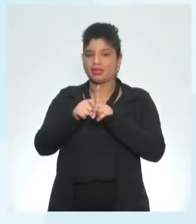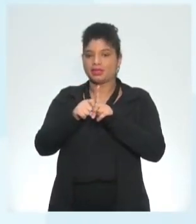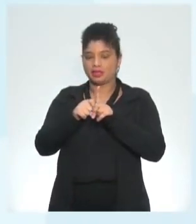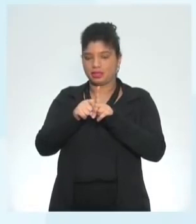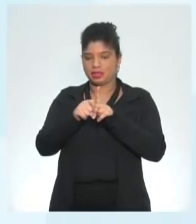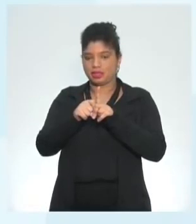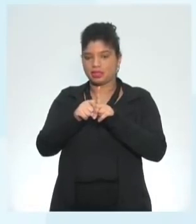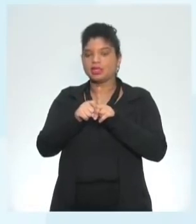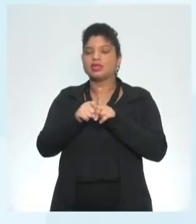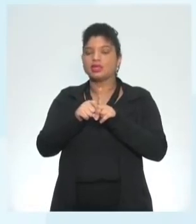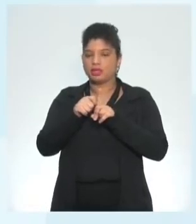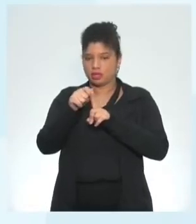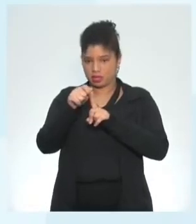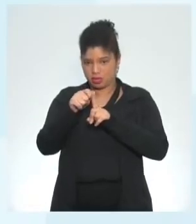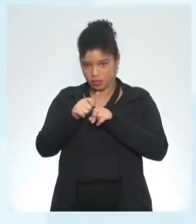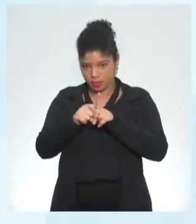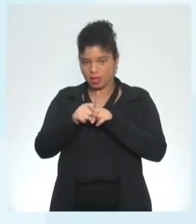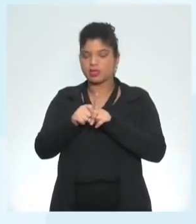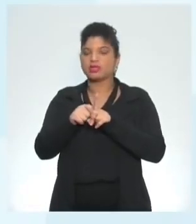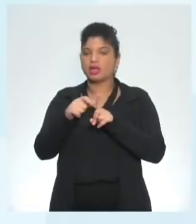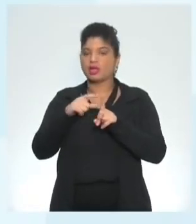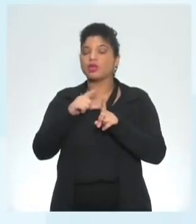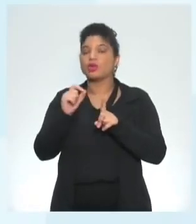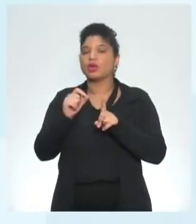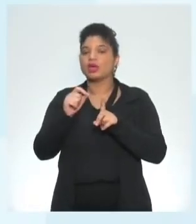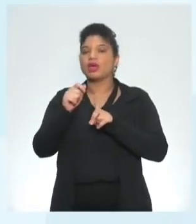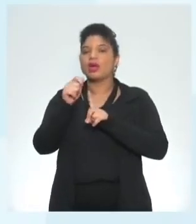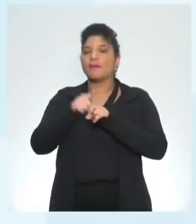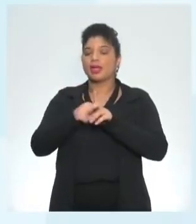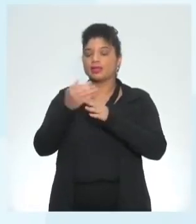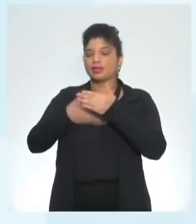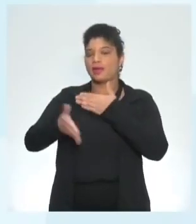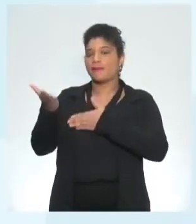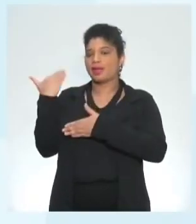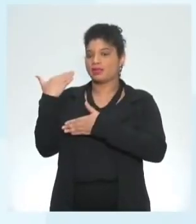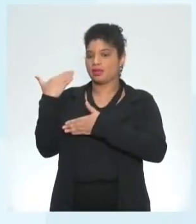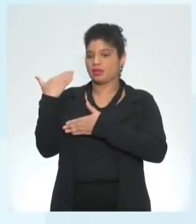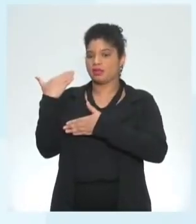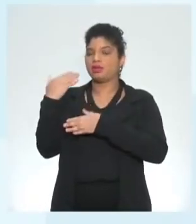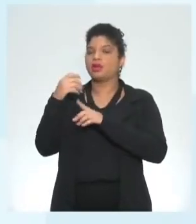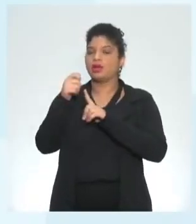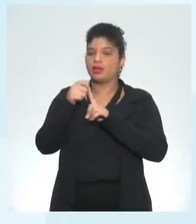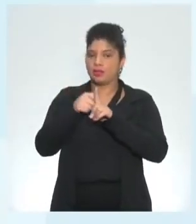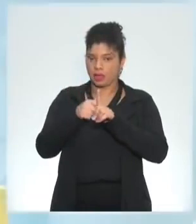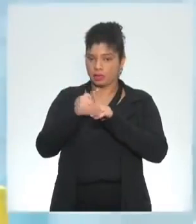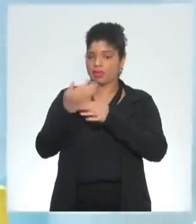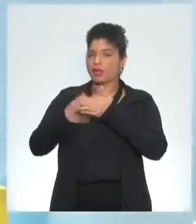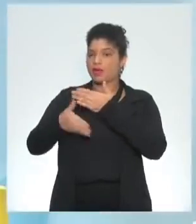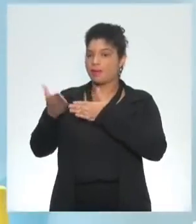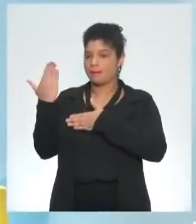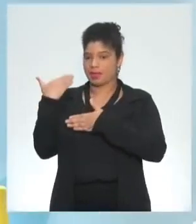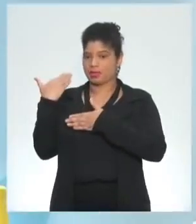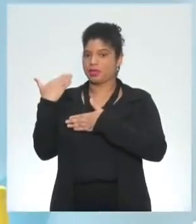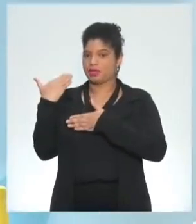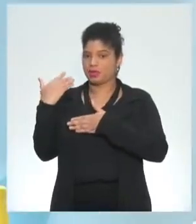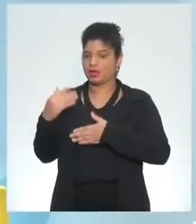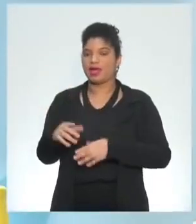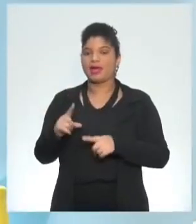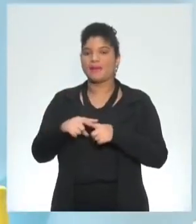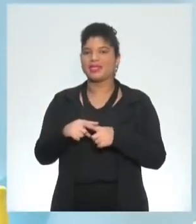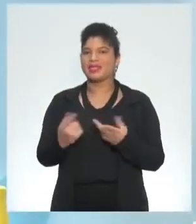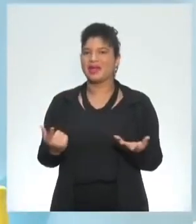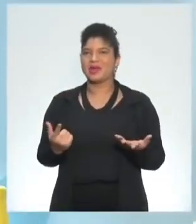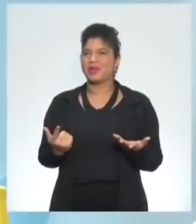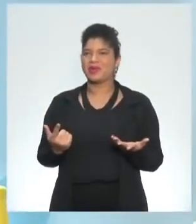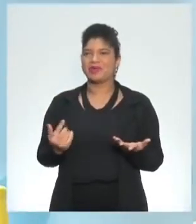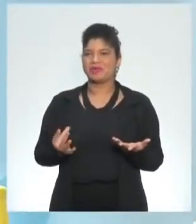está no passado last month significa mês passado mês passado então é lógico que eu não posso falar eu escrevo